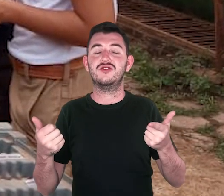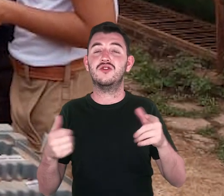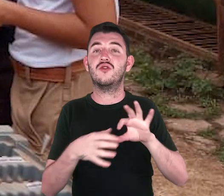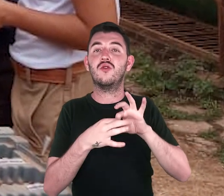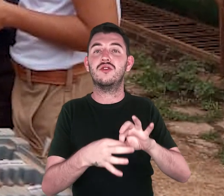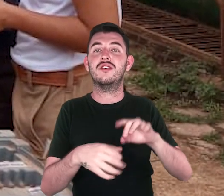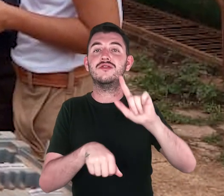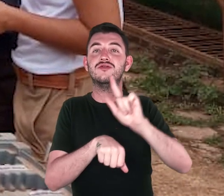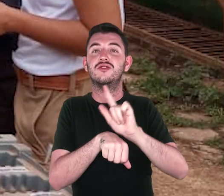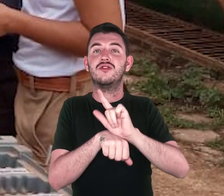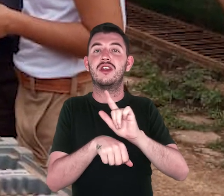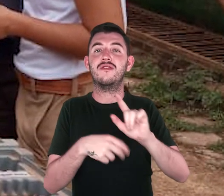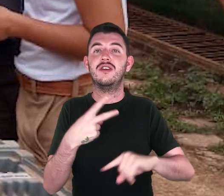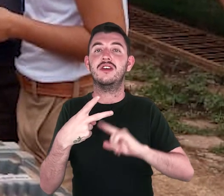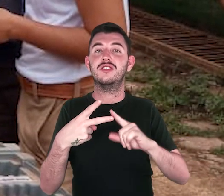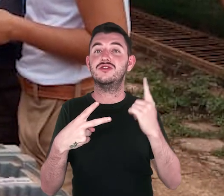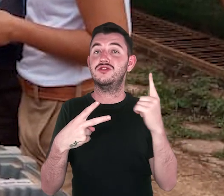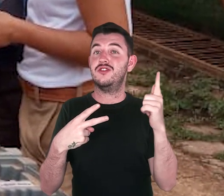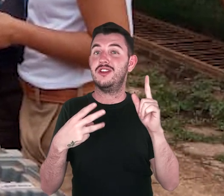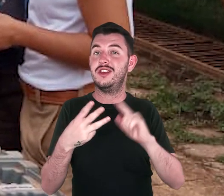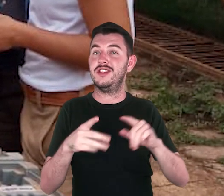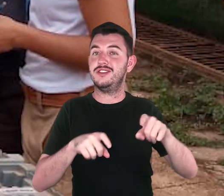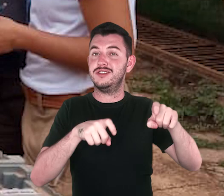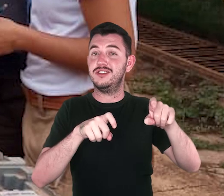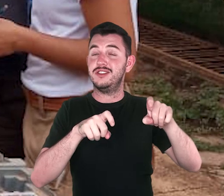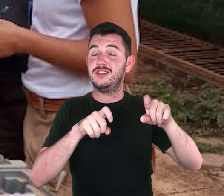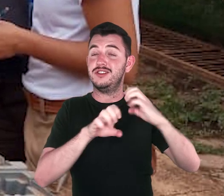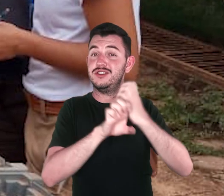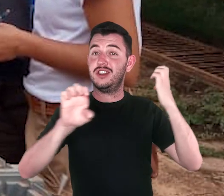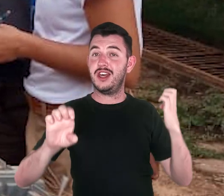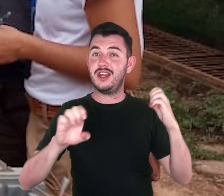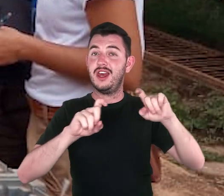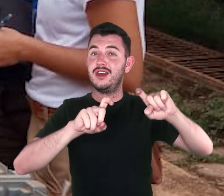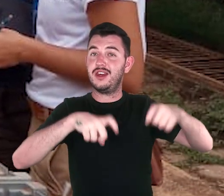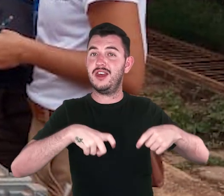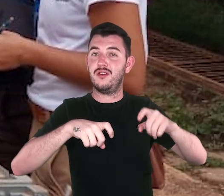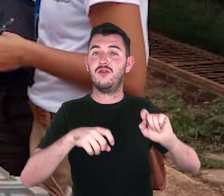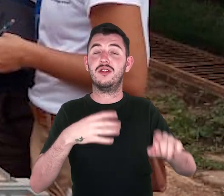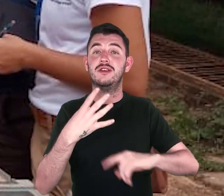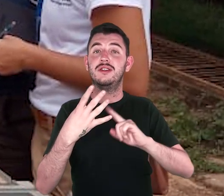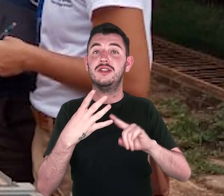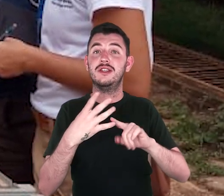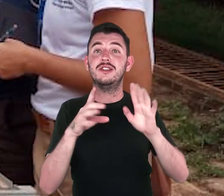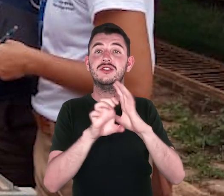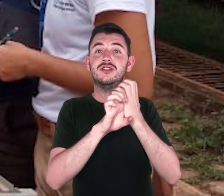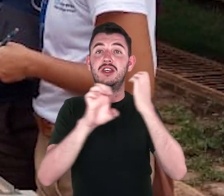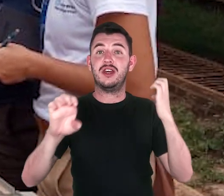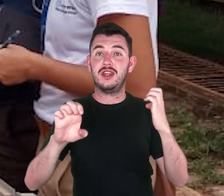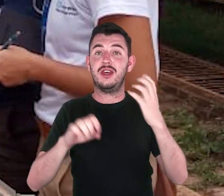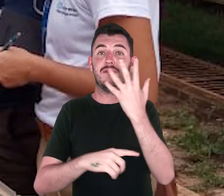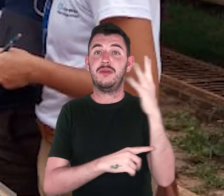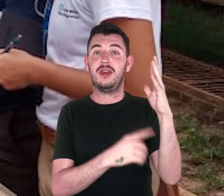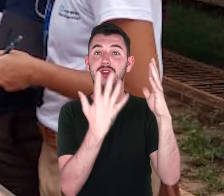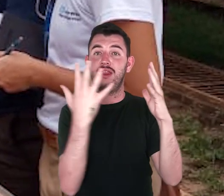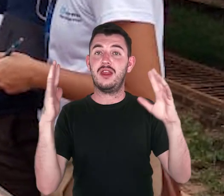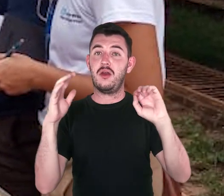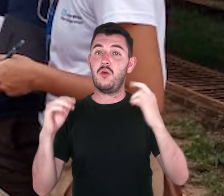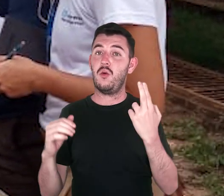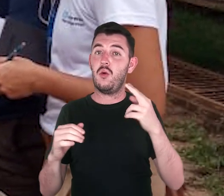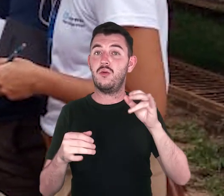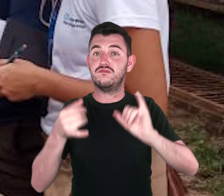Geologia, Geografia, Engenharia Agrícola e Ambiental ou Engenharia Ambiental e Engenharia Química.